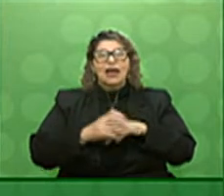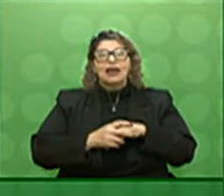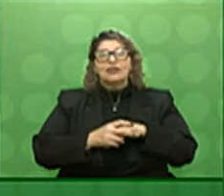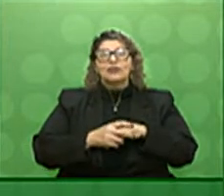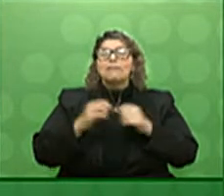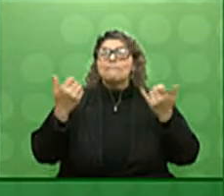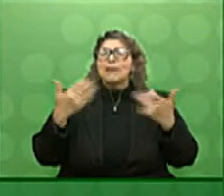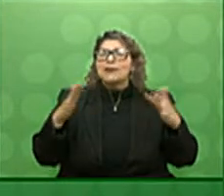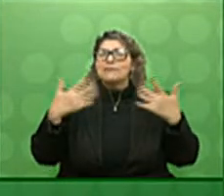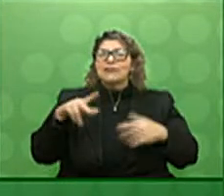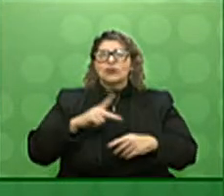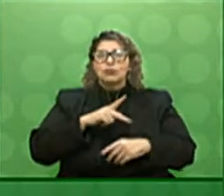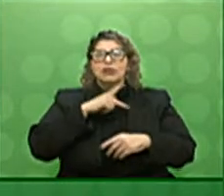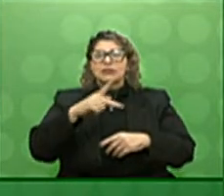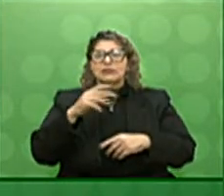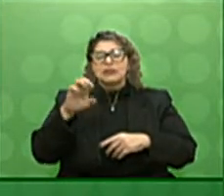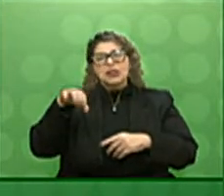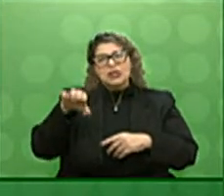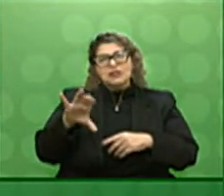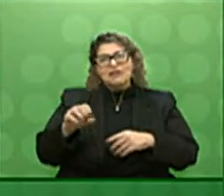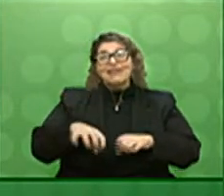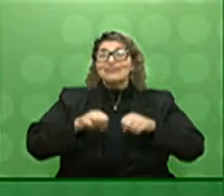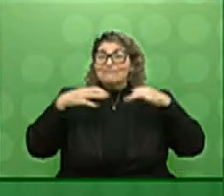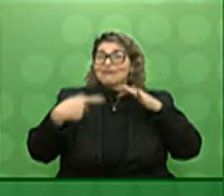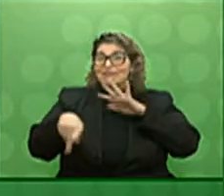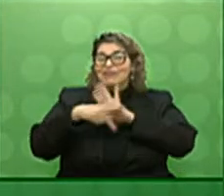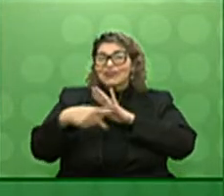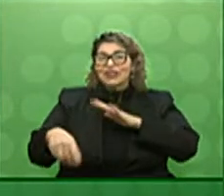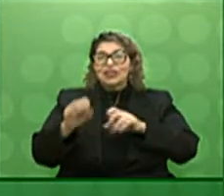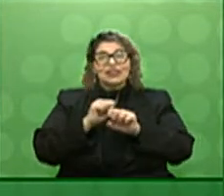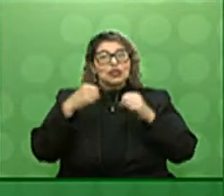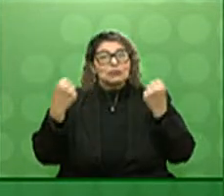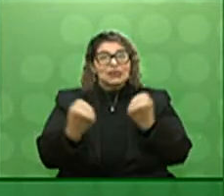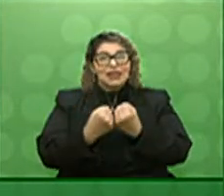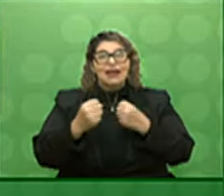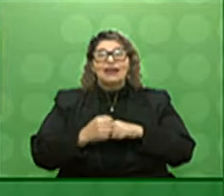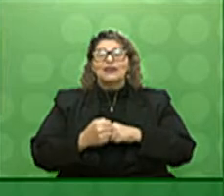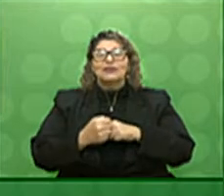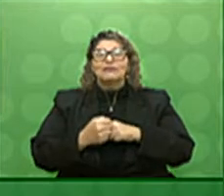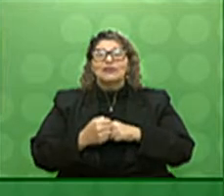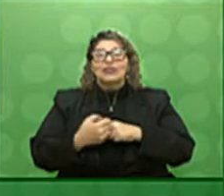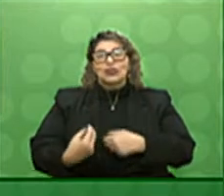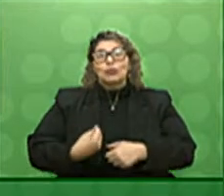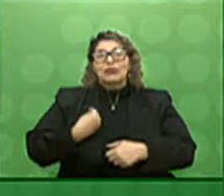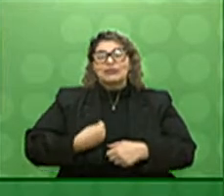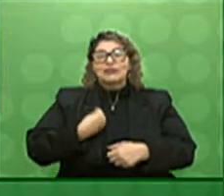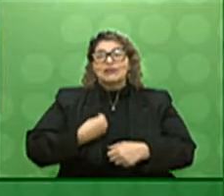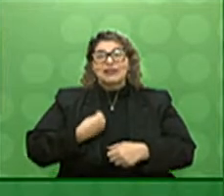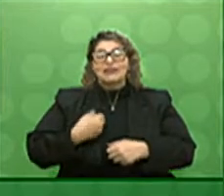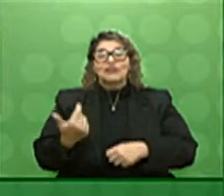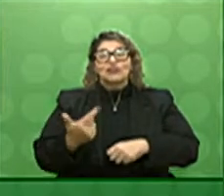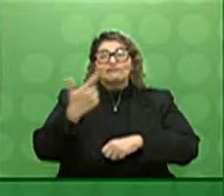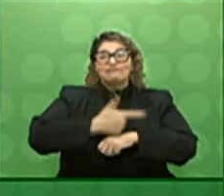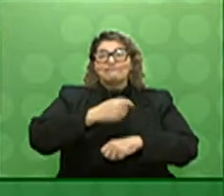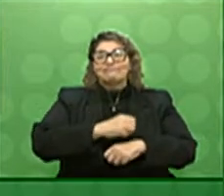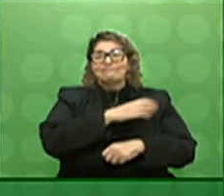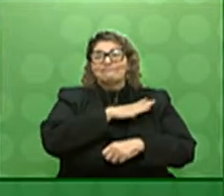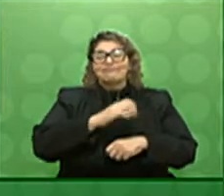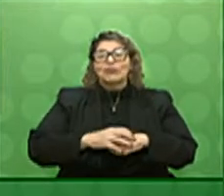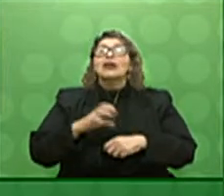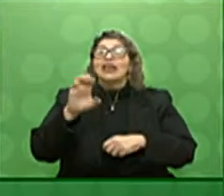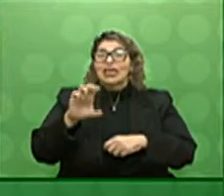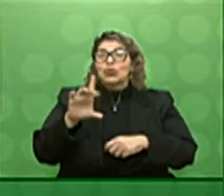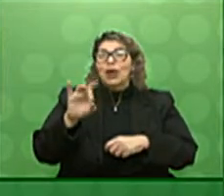parabéns ao presidente Hernani por organizar mais esse seminário com a presença do nosso vice-presidente Mourão e do governador Eduardo